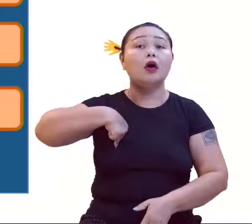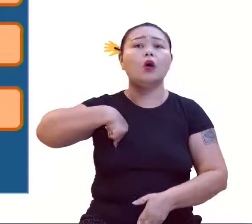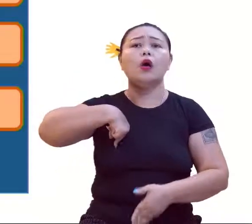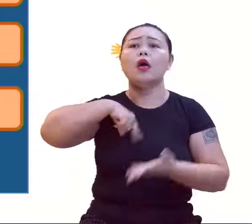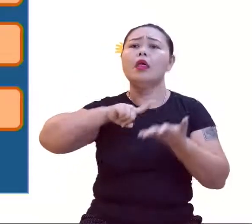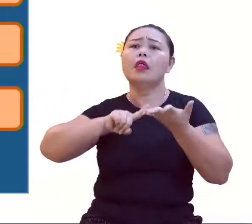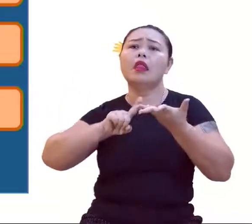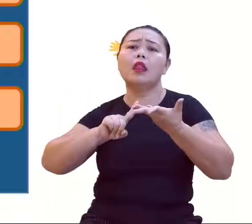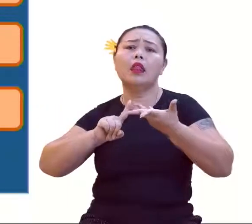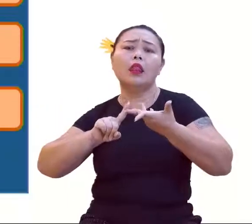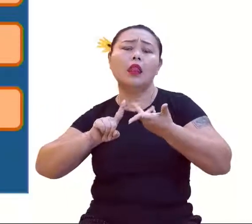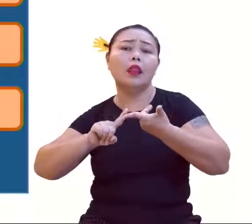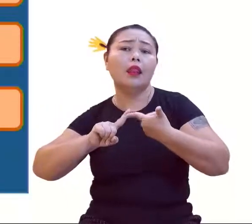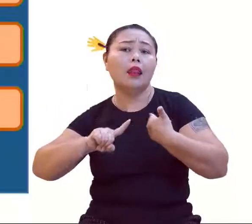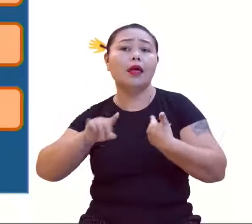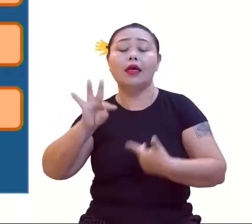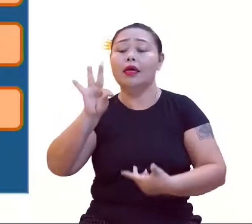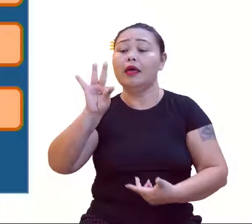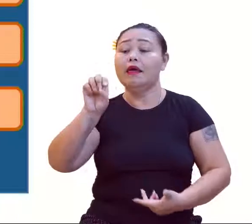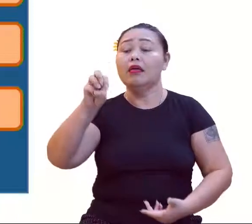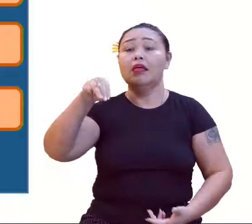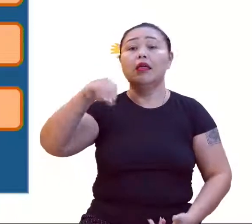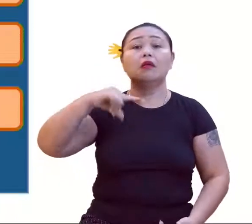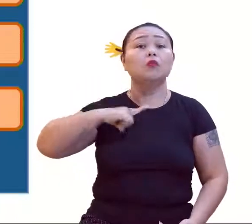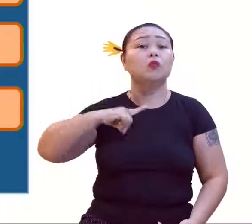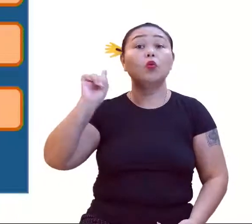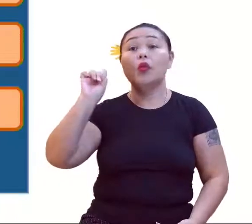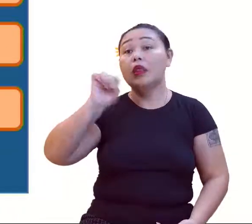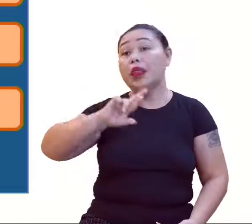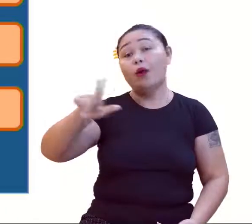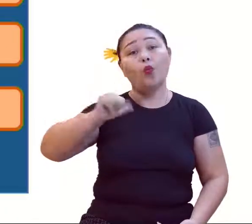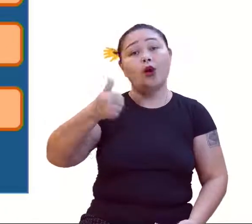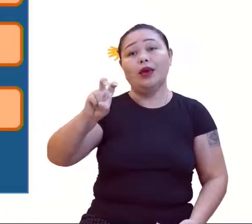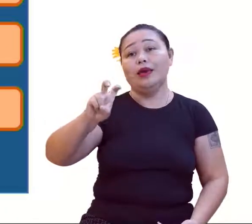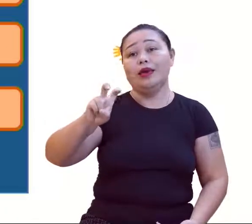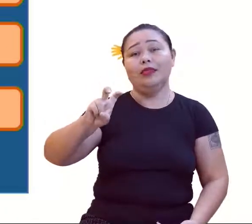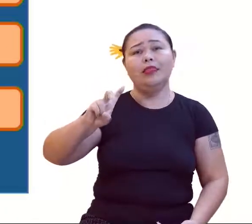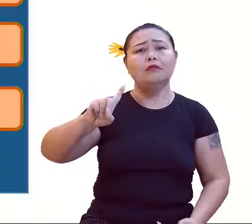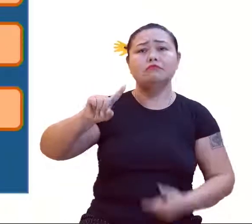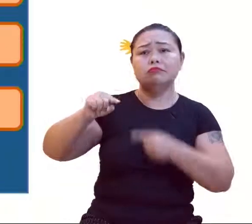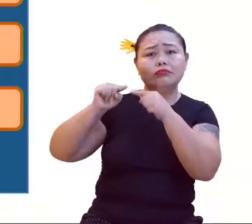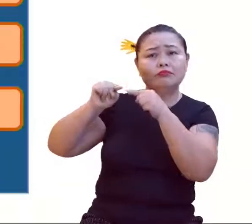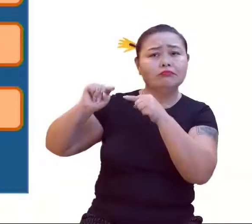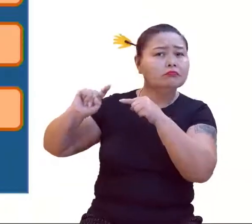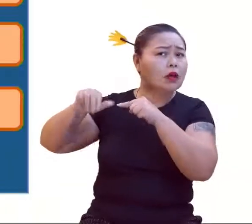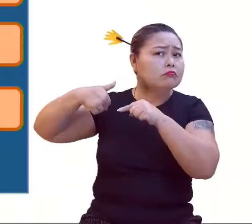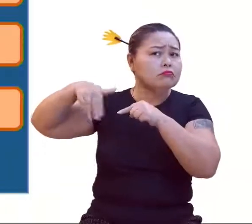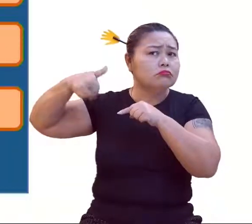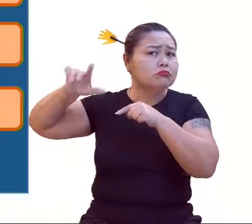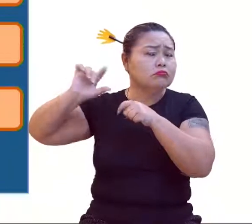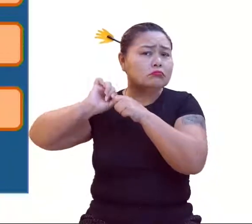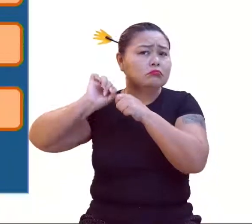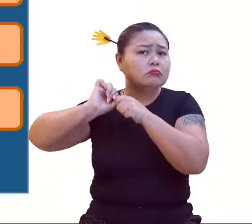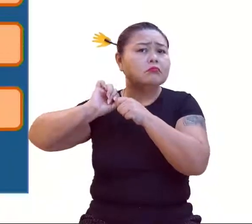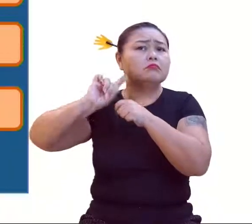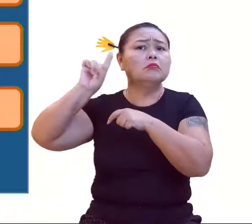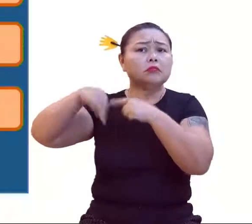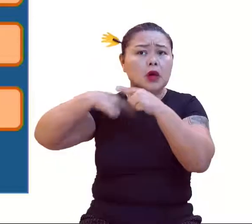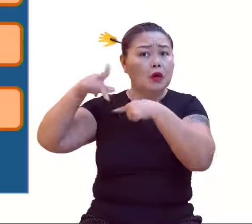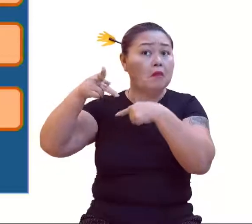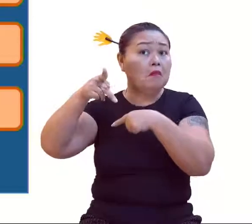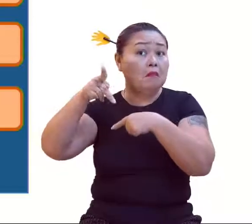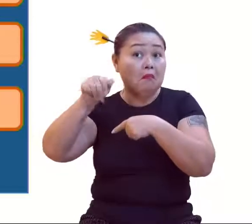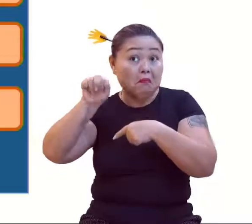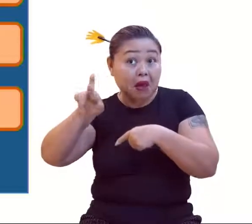termo. Então, o último termo aqui não é o 15, porque a gente tem reticências aqui, né? Isso. E ela é uma sequência de números pares? Jamais,